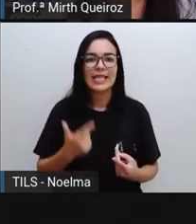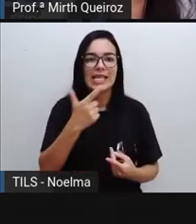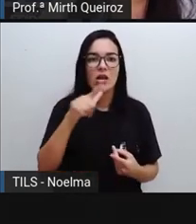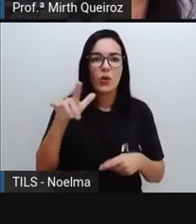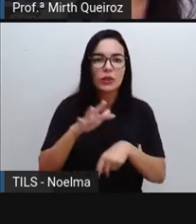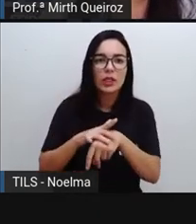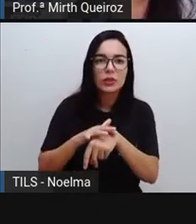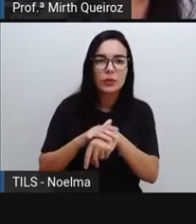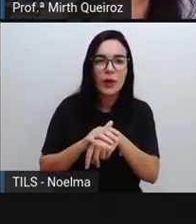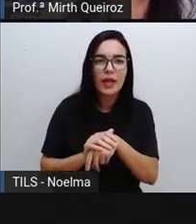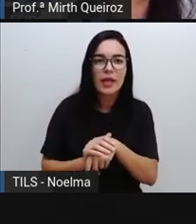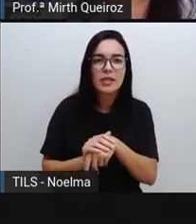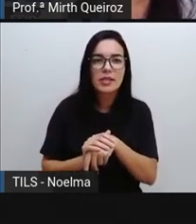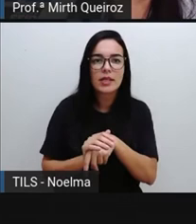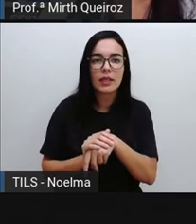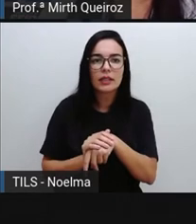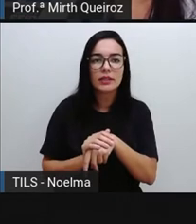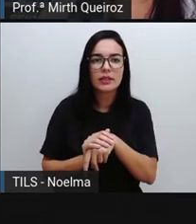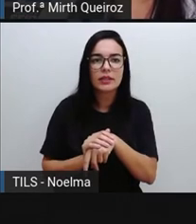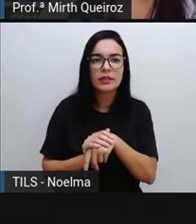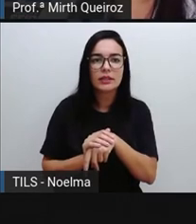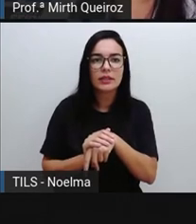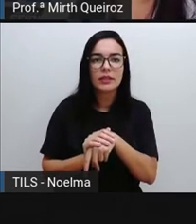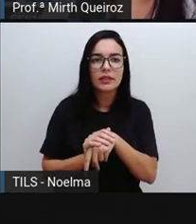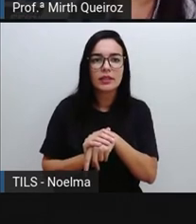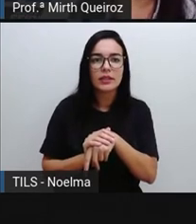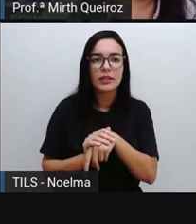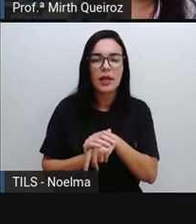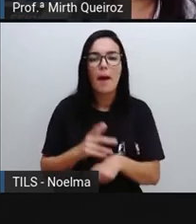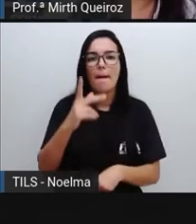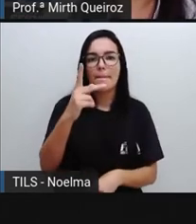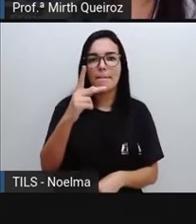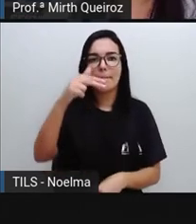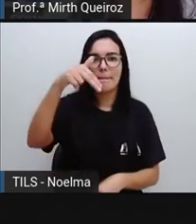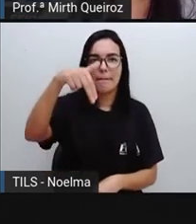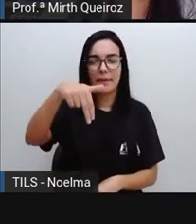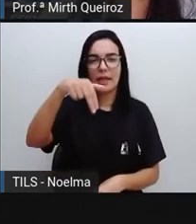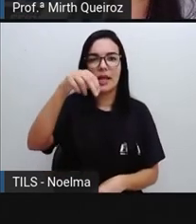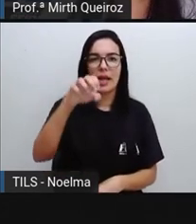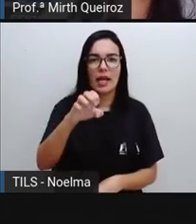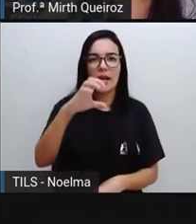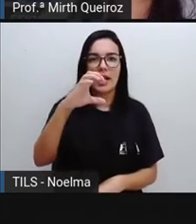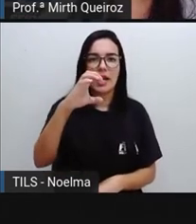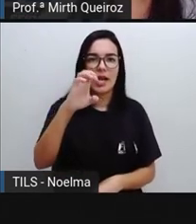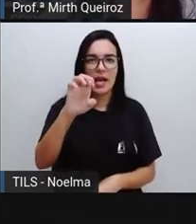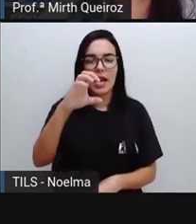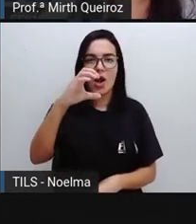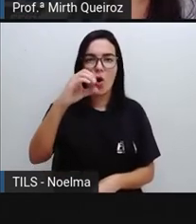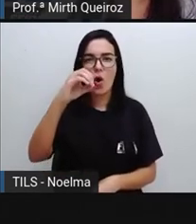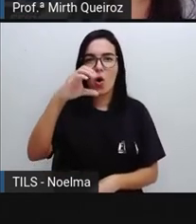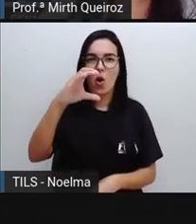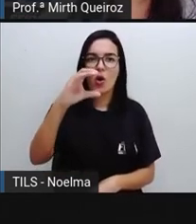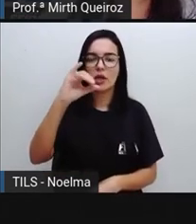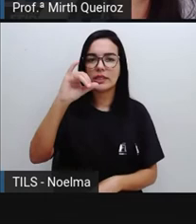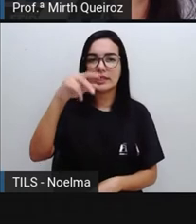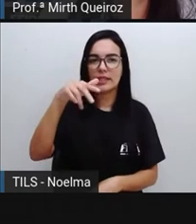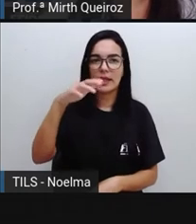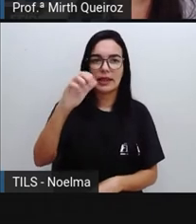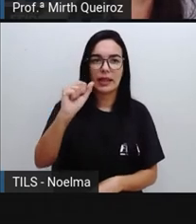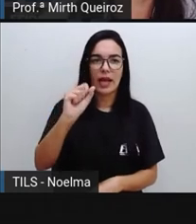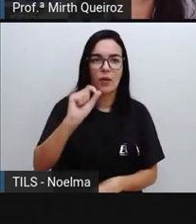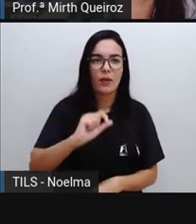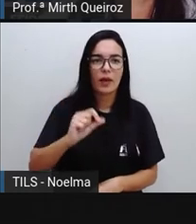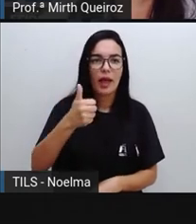contra a poliomielite. A pneumocófita também 10, valente, né?